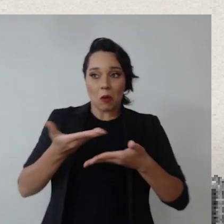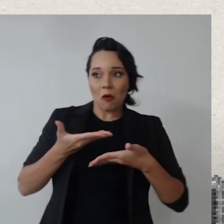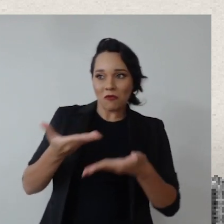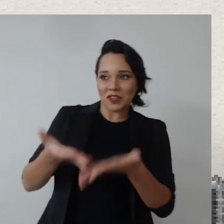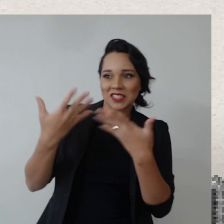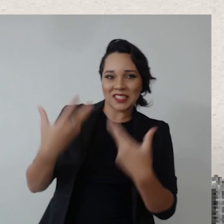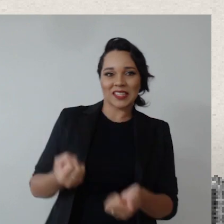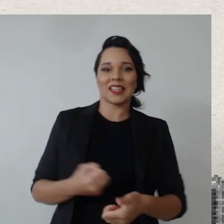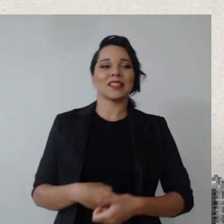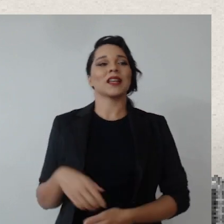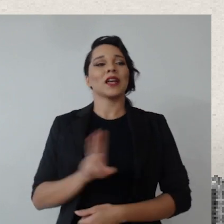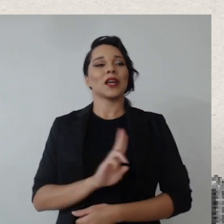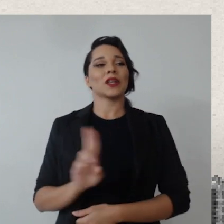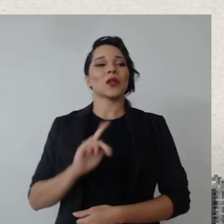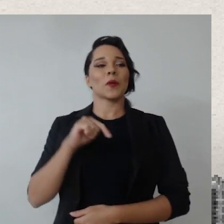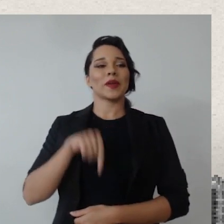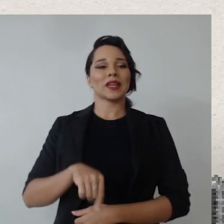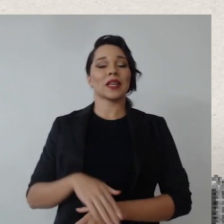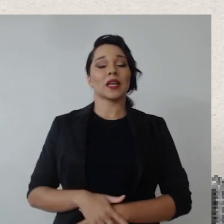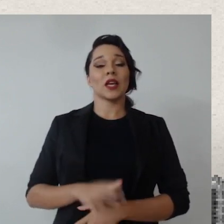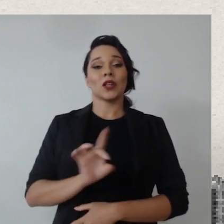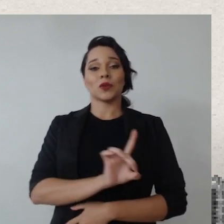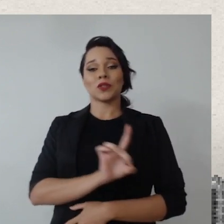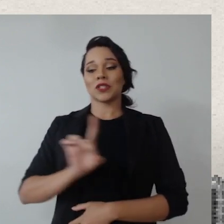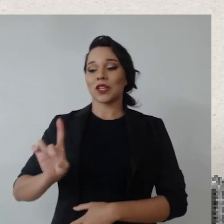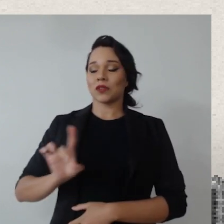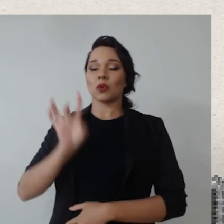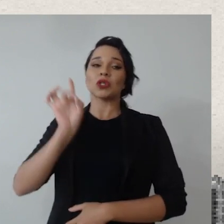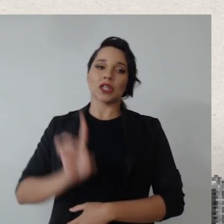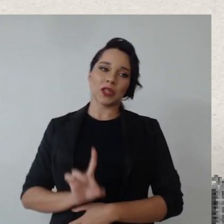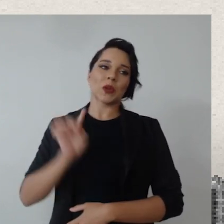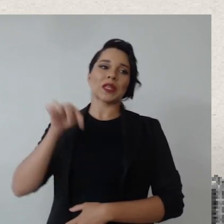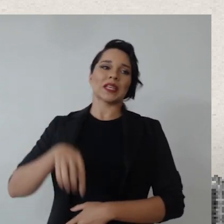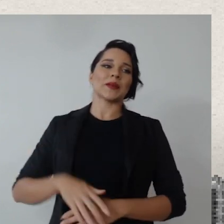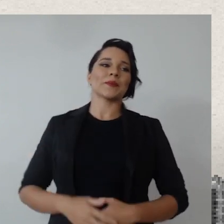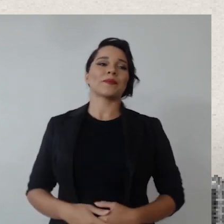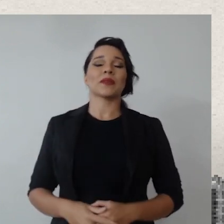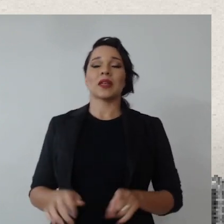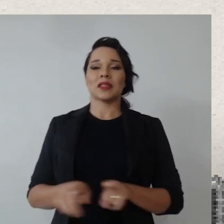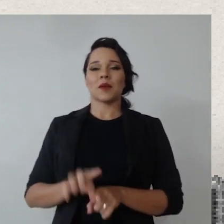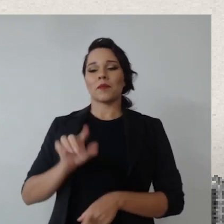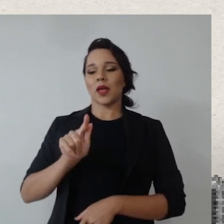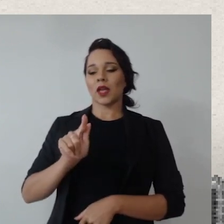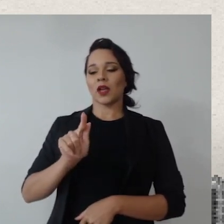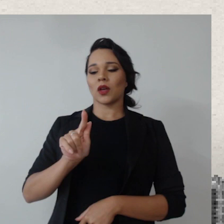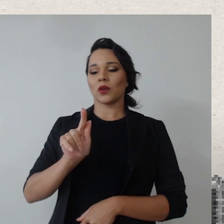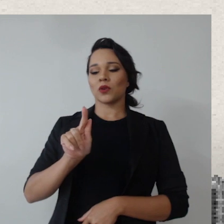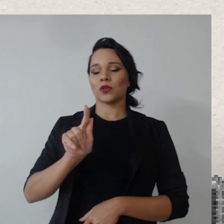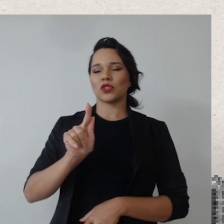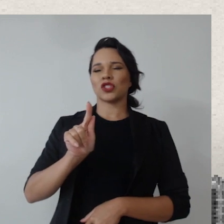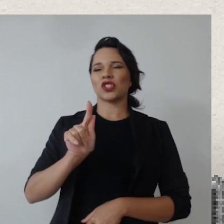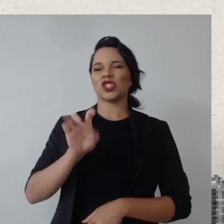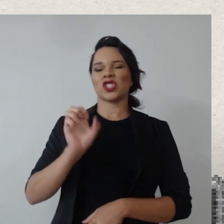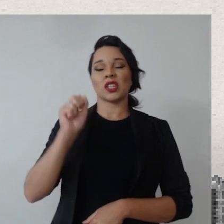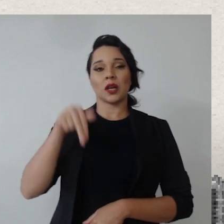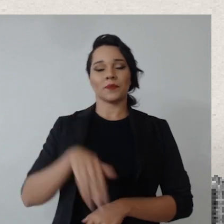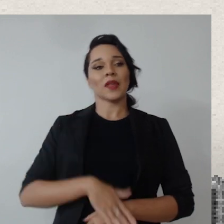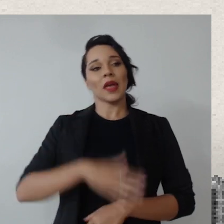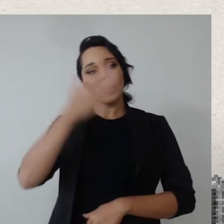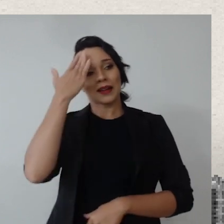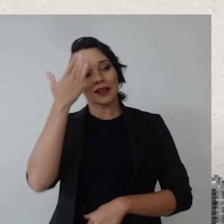convite, tá? Em nome aqui do diretor aqui da unidade, que está até aqui também, Jean, eu agradeço a sua